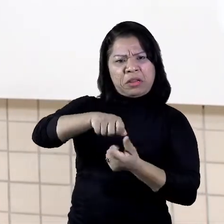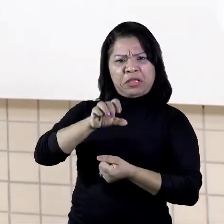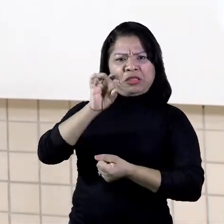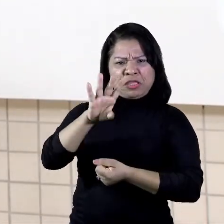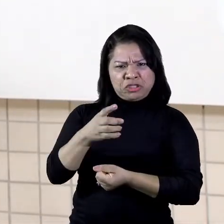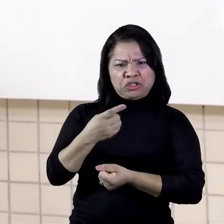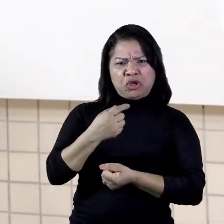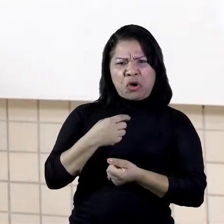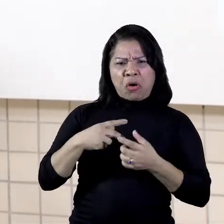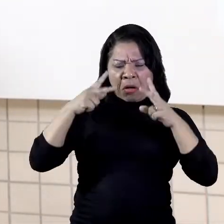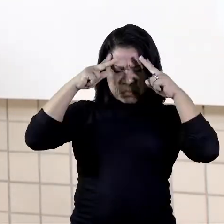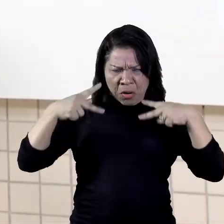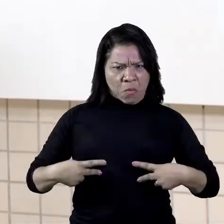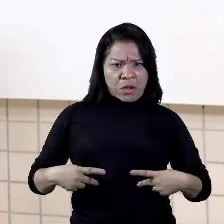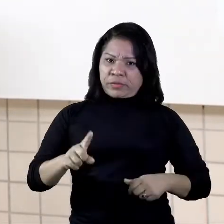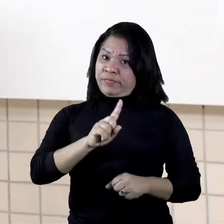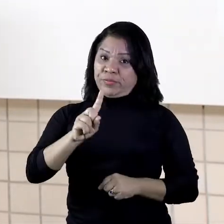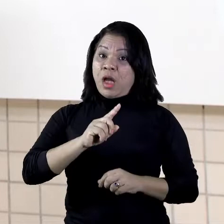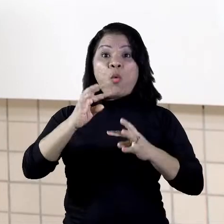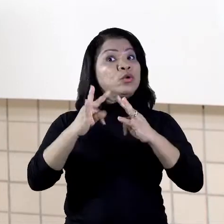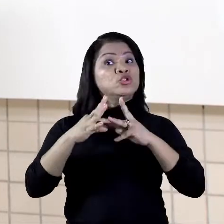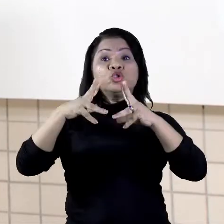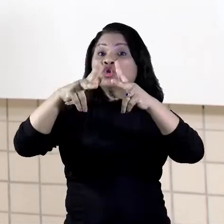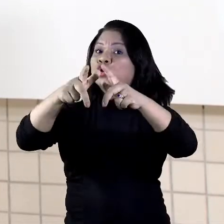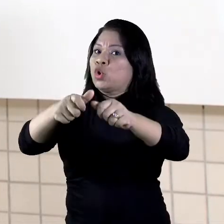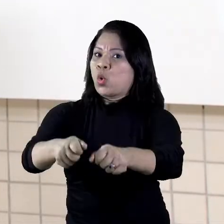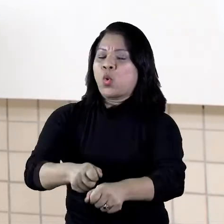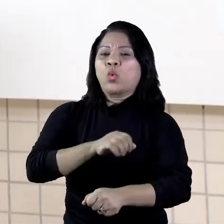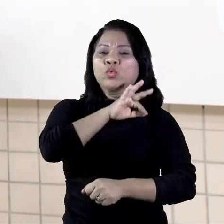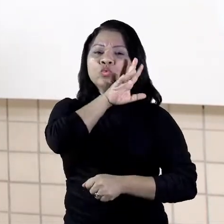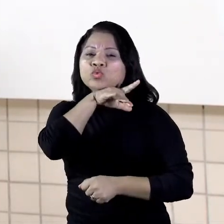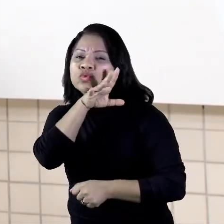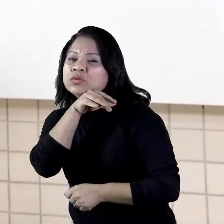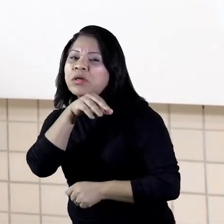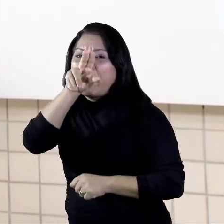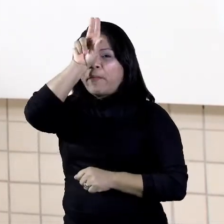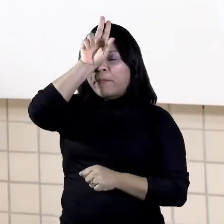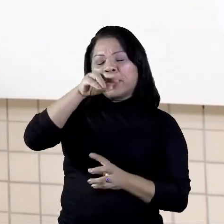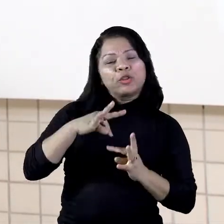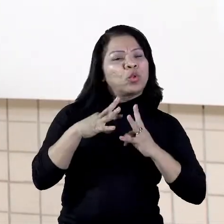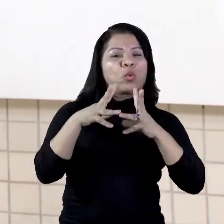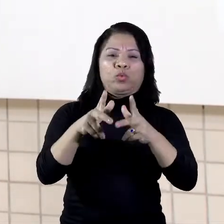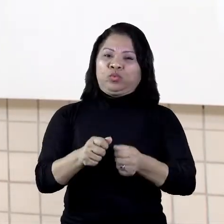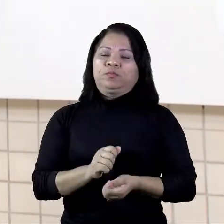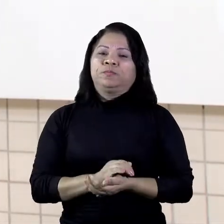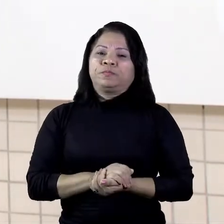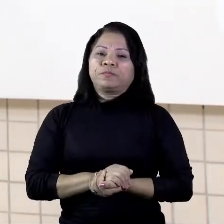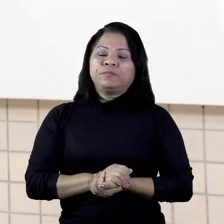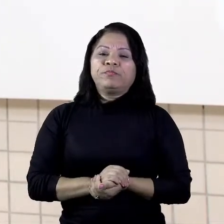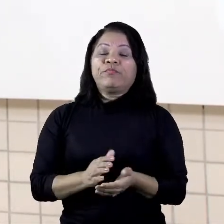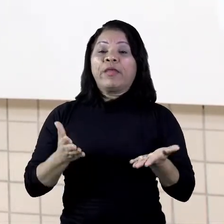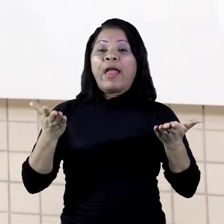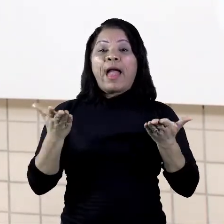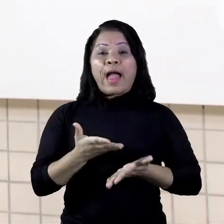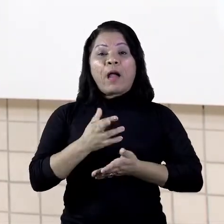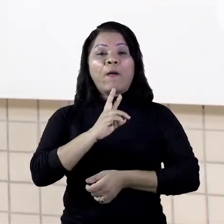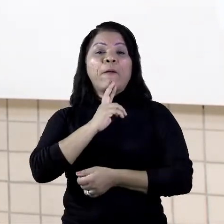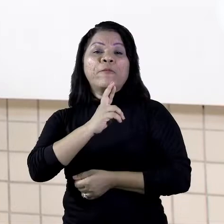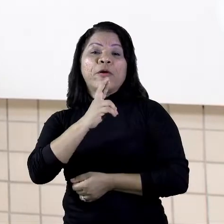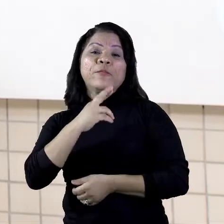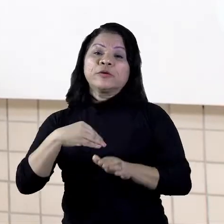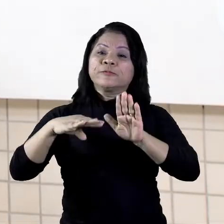seres que estão aí vivendo, ok? Então, vamos lá. Vamos agora responder as próximas questões